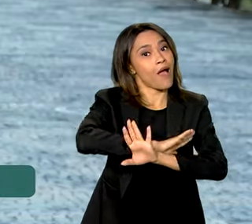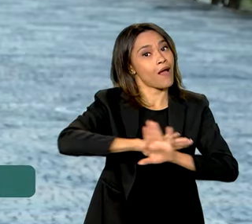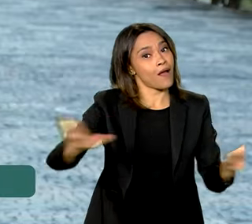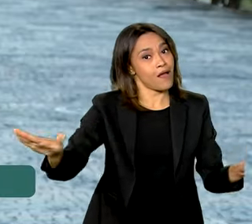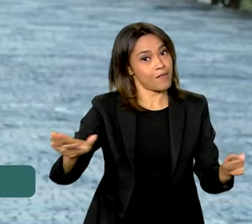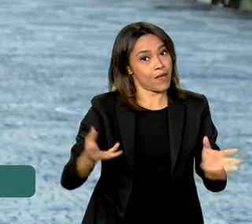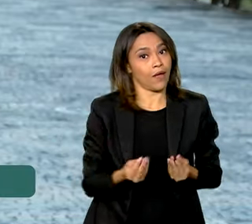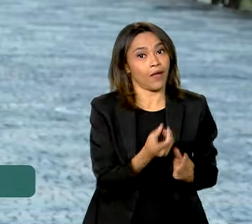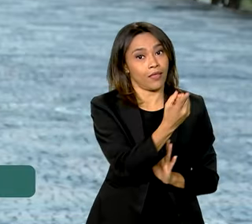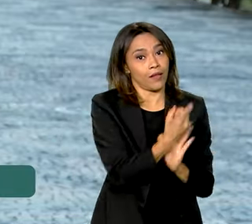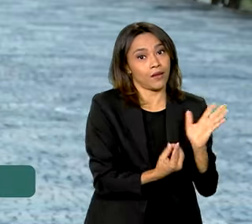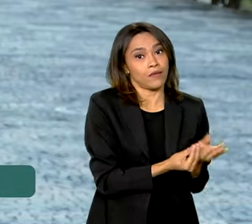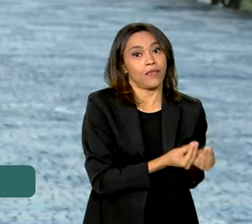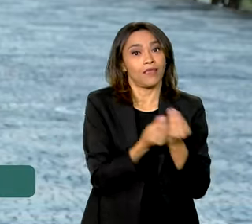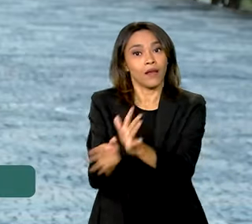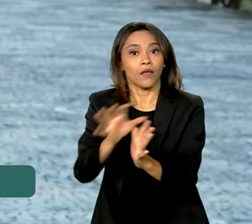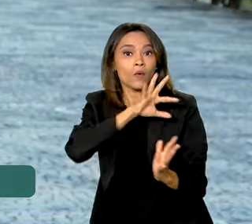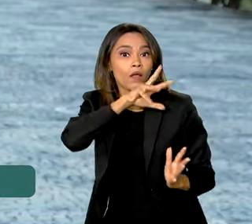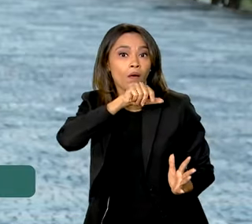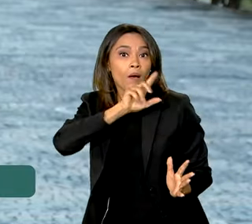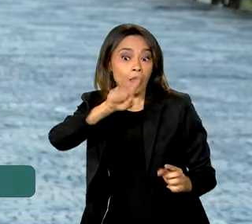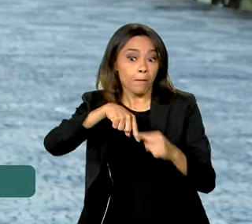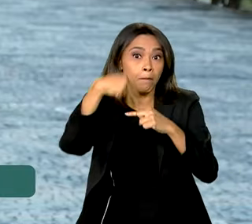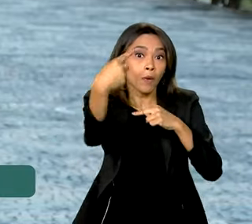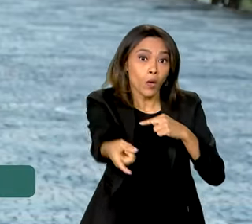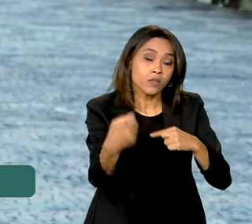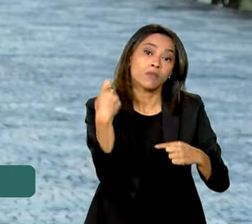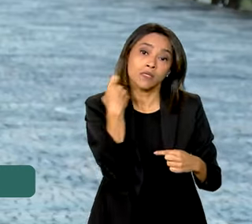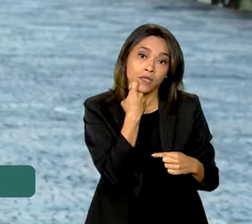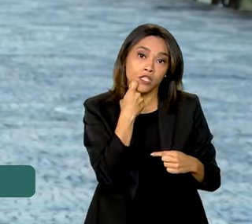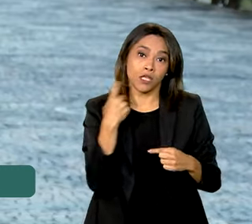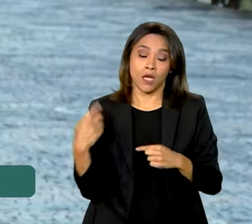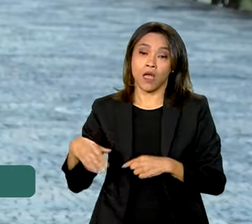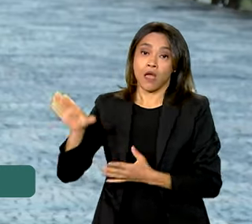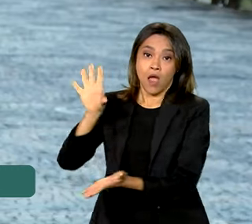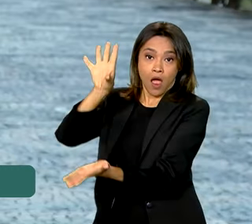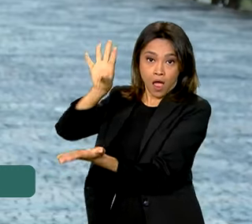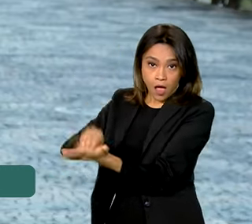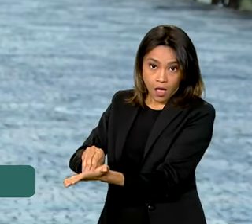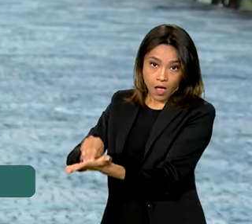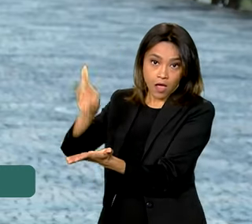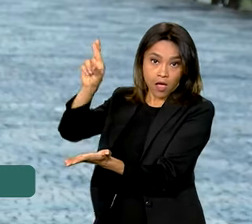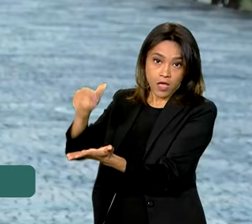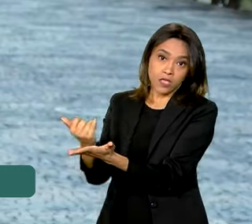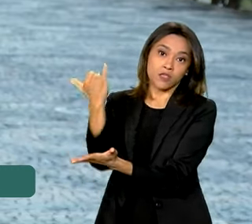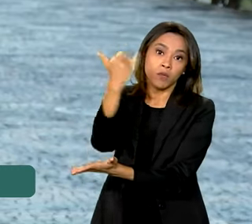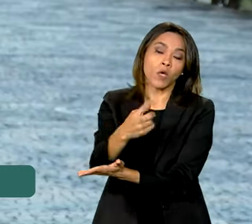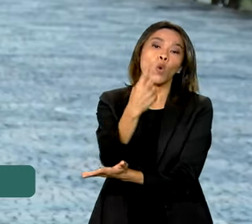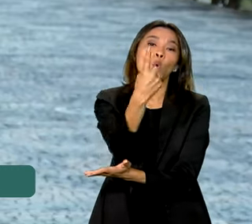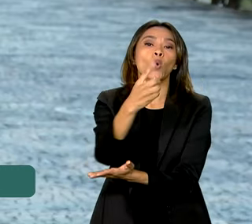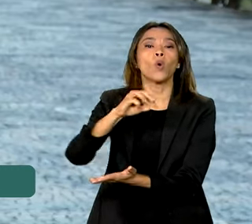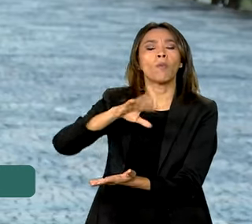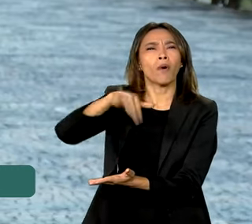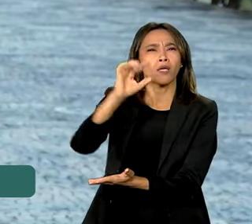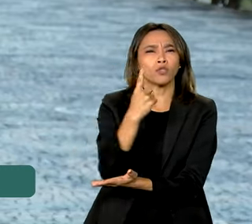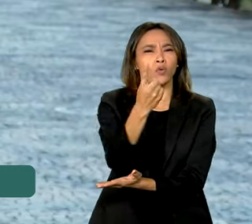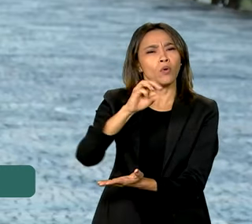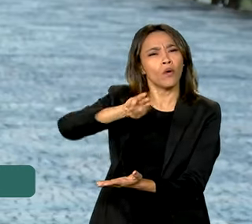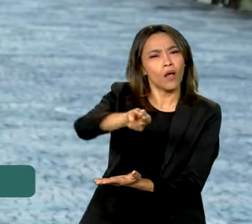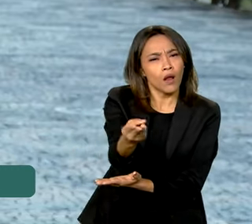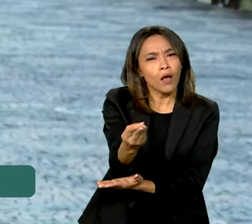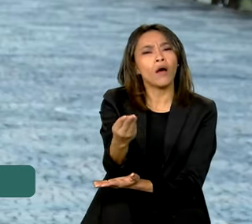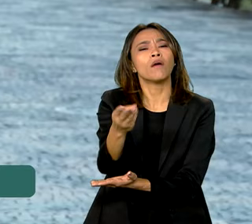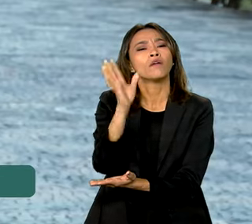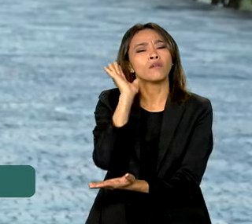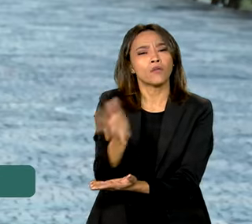sexta-feira que vem. Até o momento, segundo a Receita Federal, mais de 28 milhões e 900 mil declarações foram